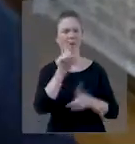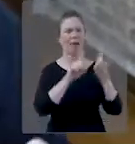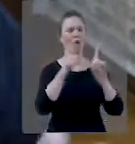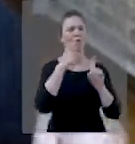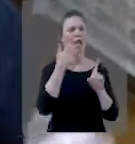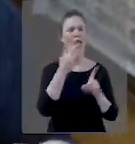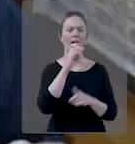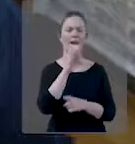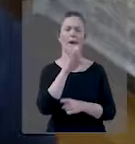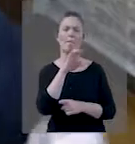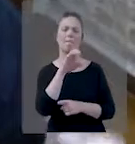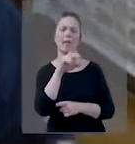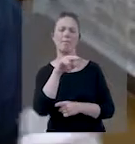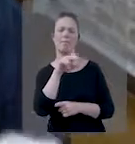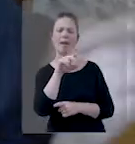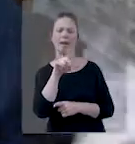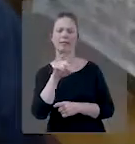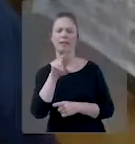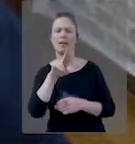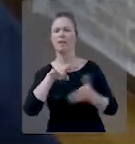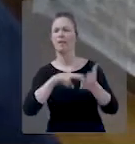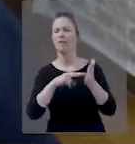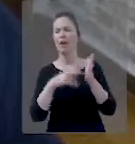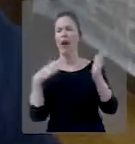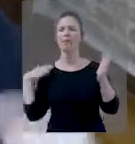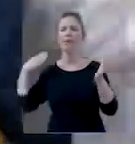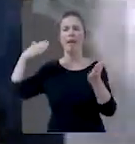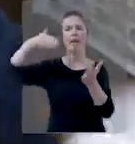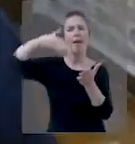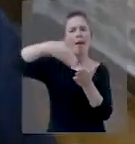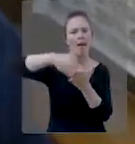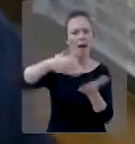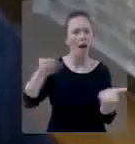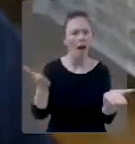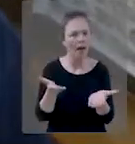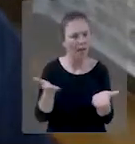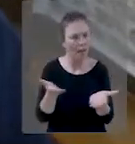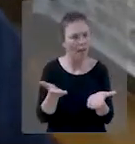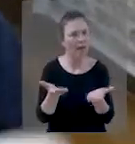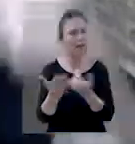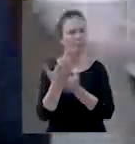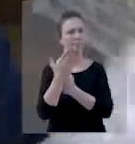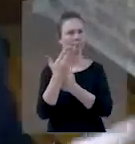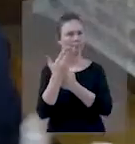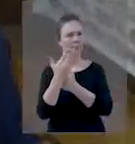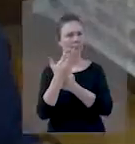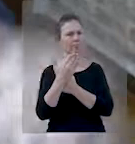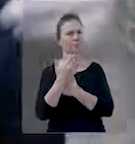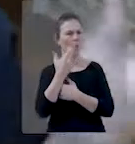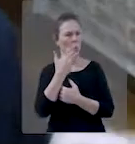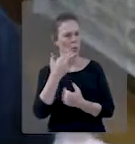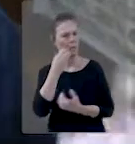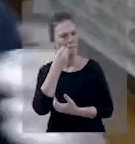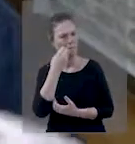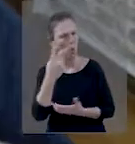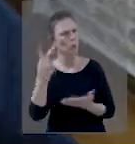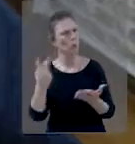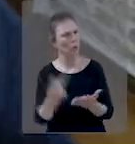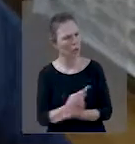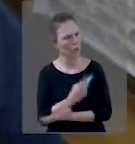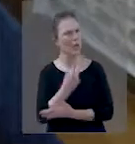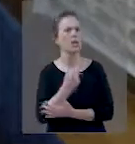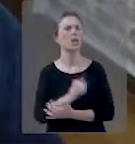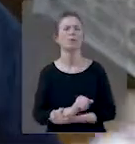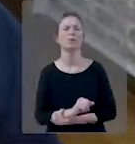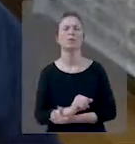o pessoal vai dizer Ah, porque Ebenezer até aqui nos ajudou o Senhor tudo de bom aconteceu. Ai, que bom. sabe, a gente usa